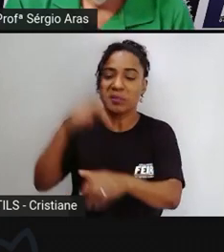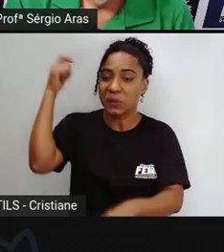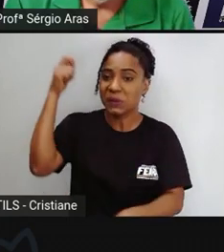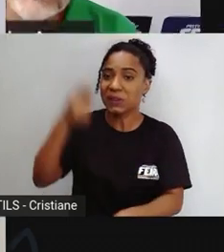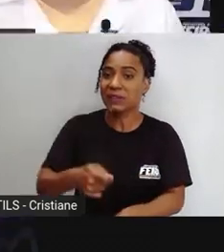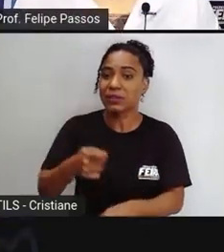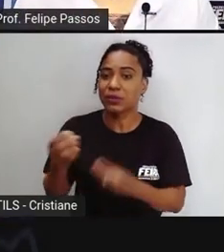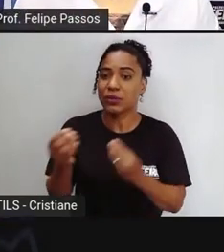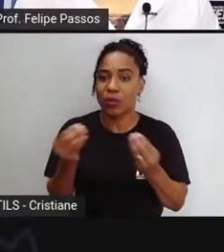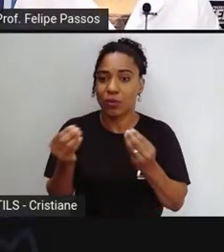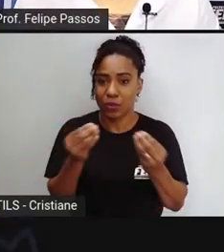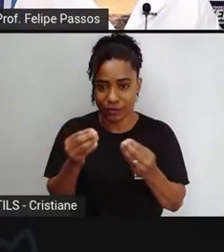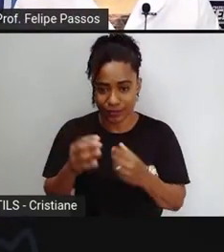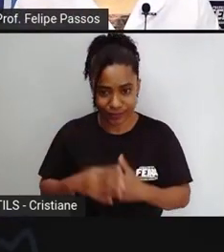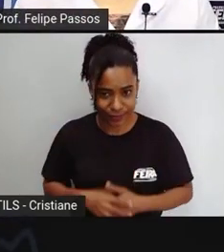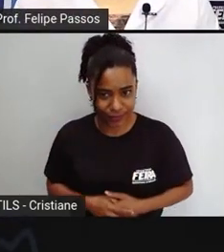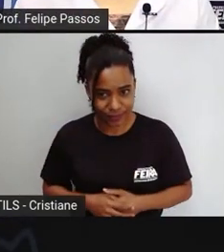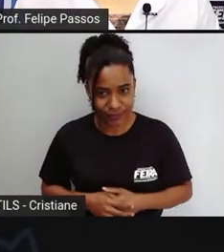muito bem